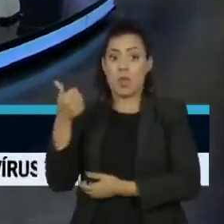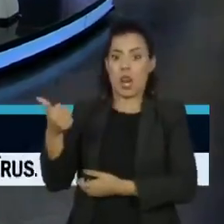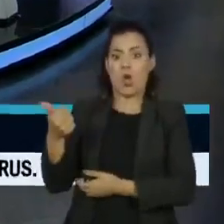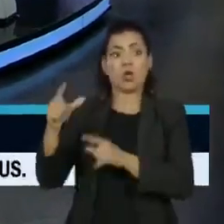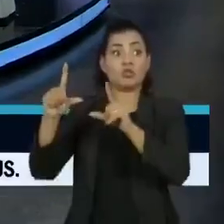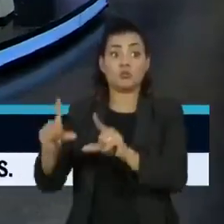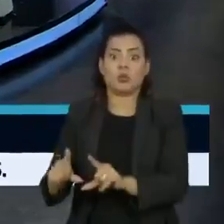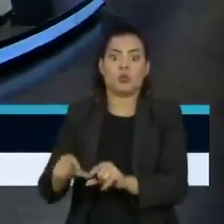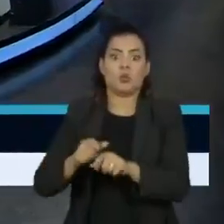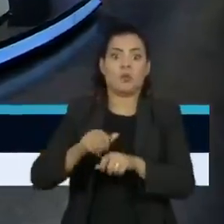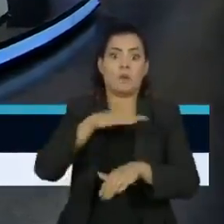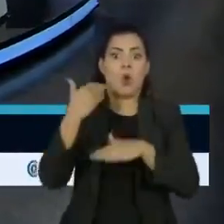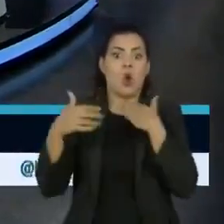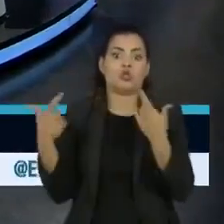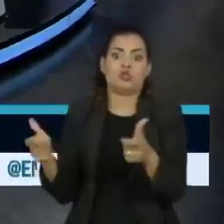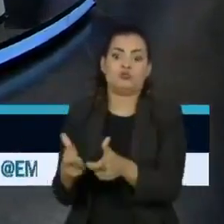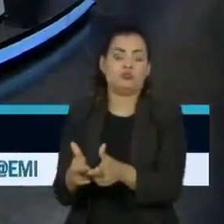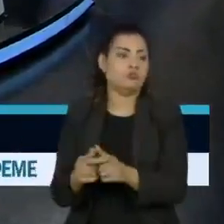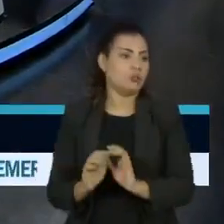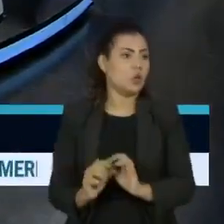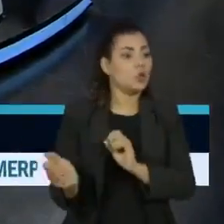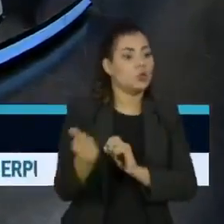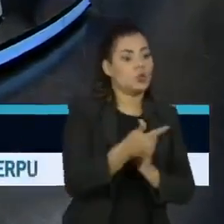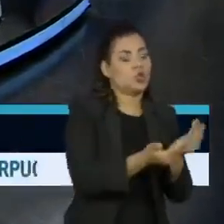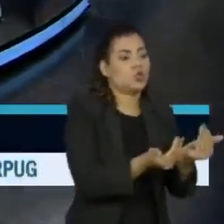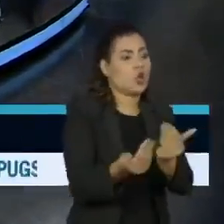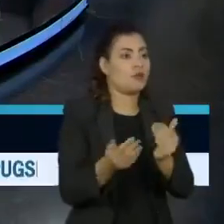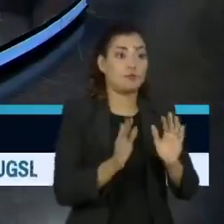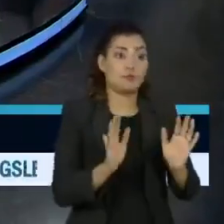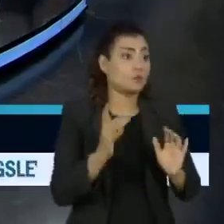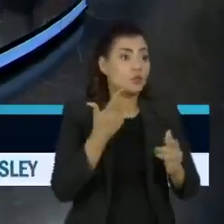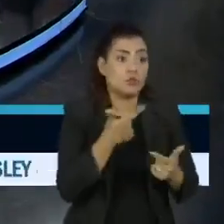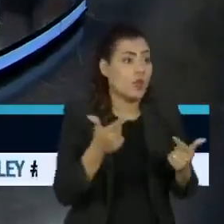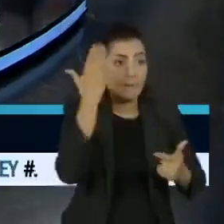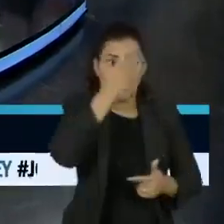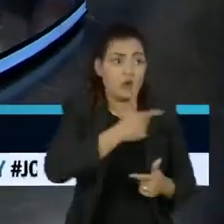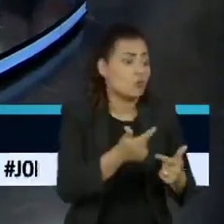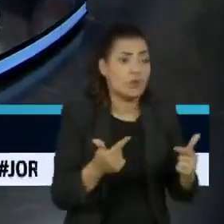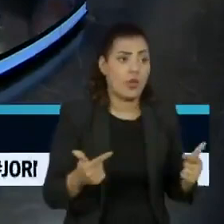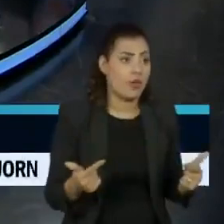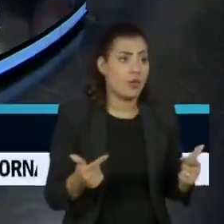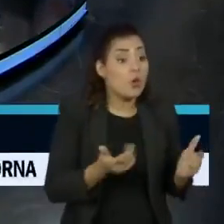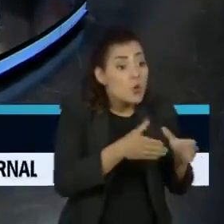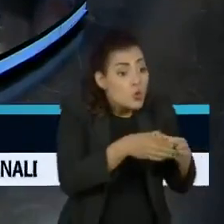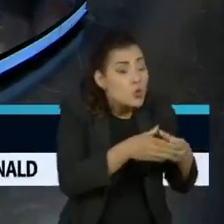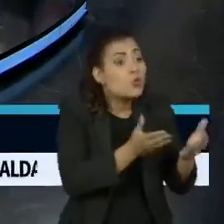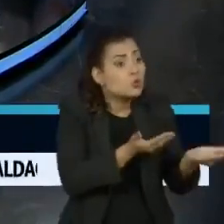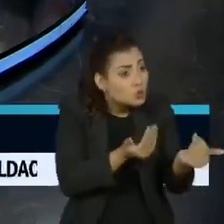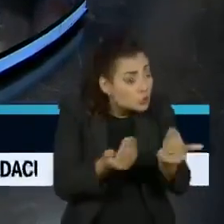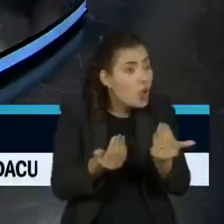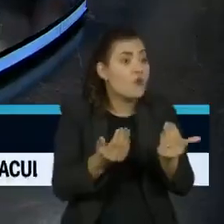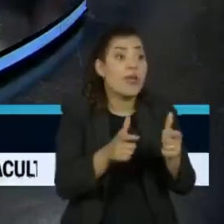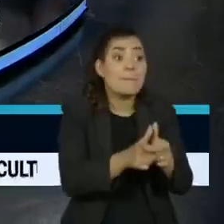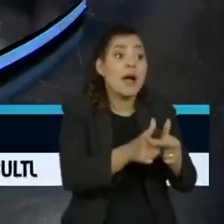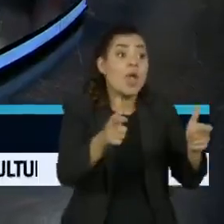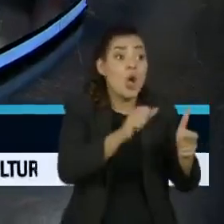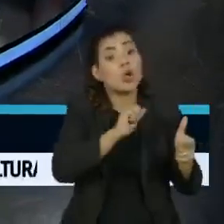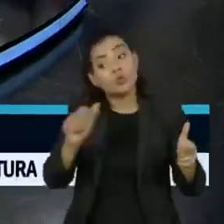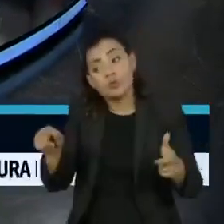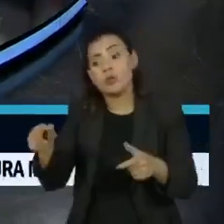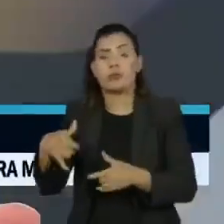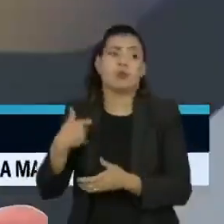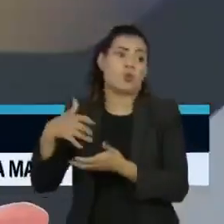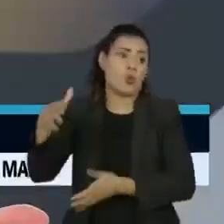diminui mais a mortalidade do que vacinar jovens primeiro. A população jovem é muito maior que